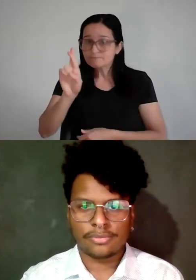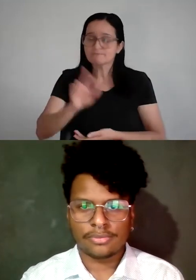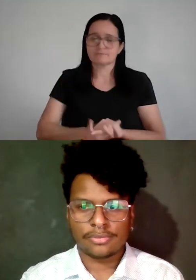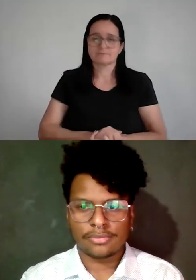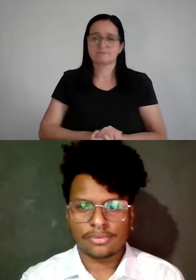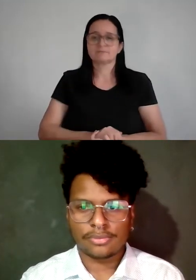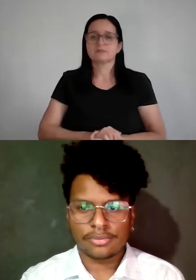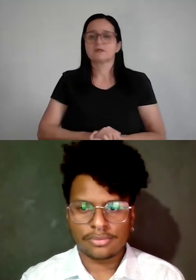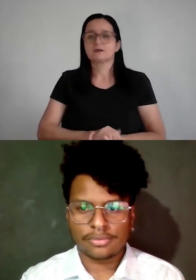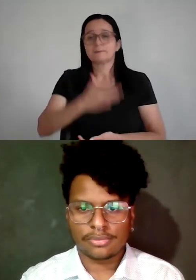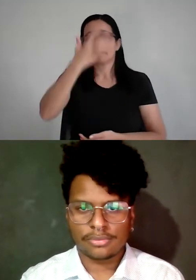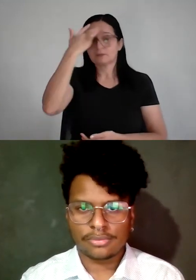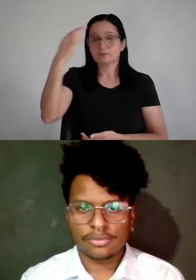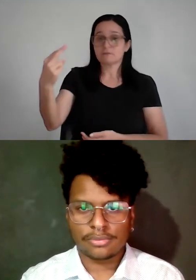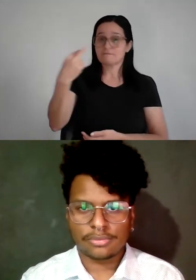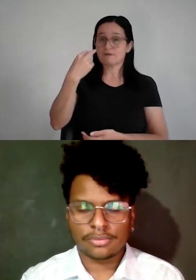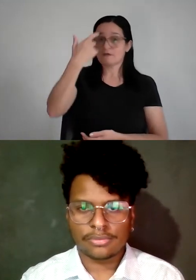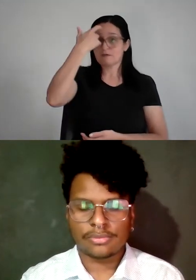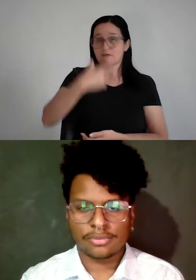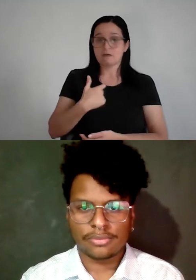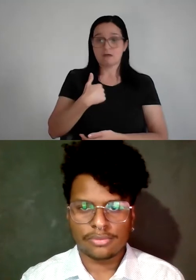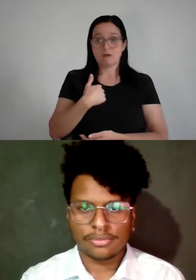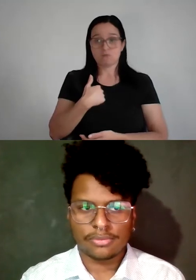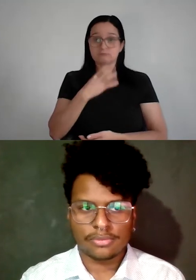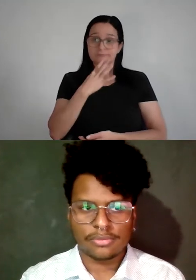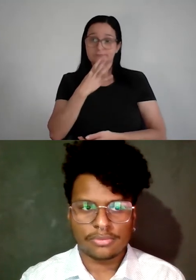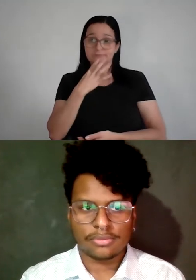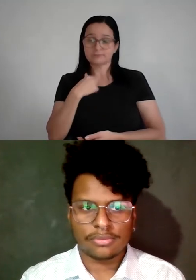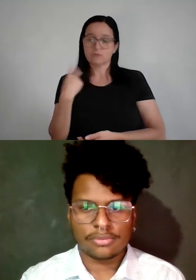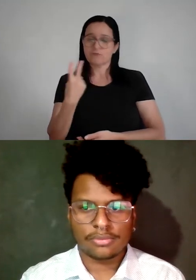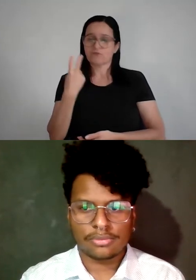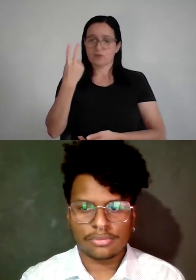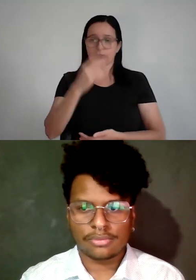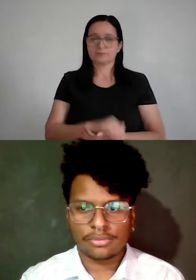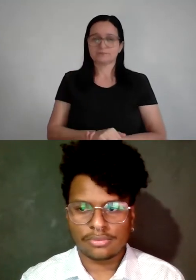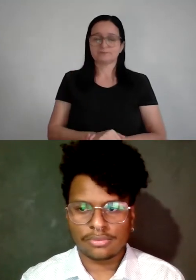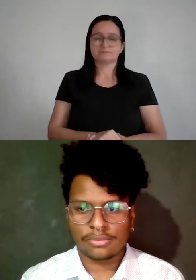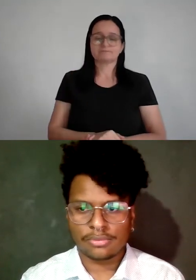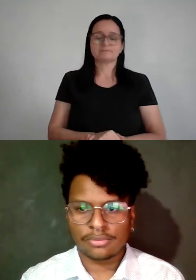reconhecimento. Ok, mas você reconhece o seu valor? Ah, eu preciso de